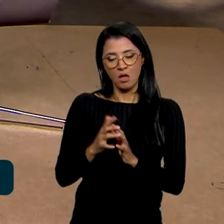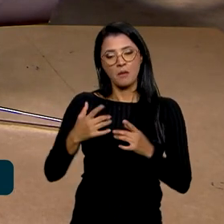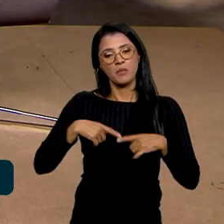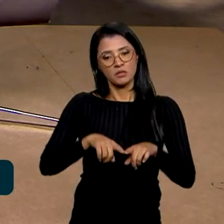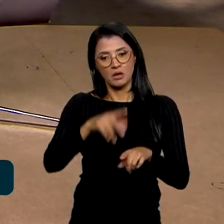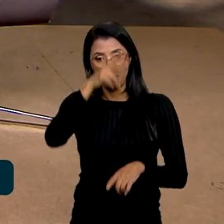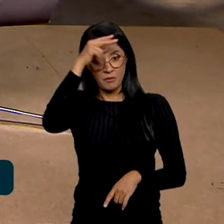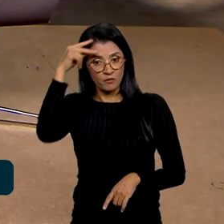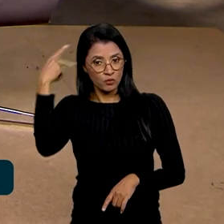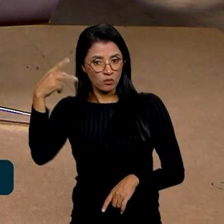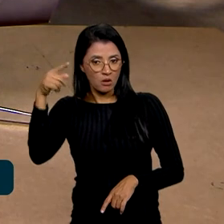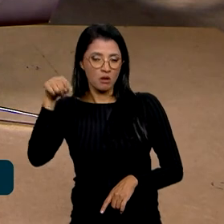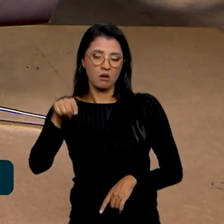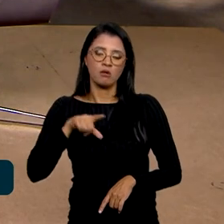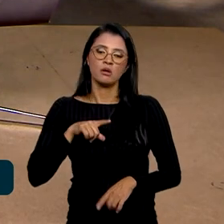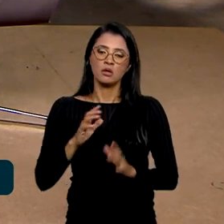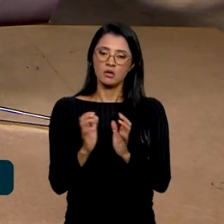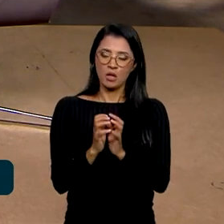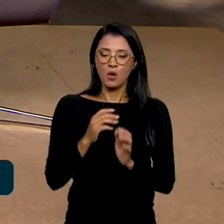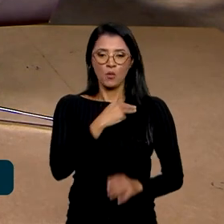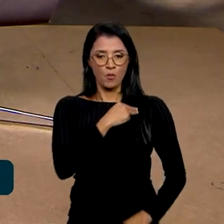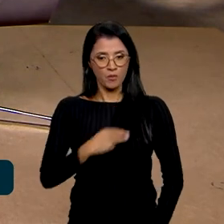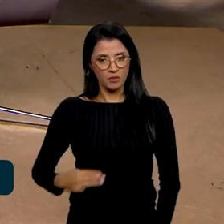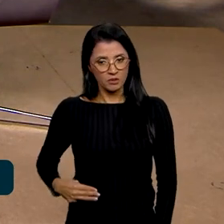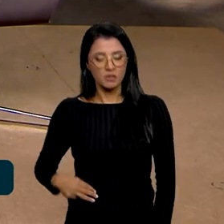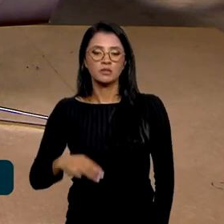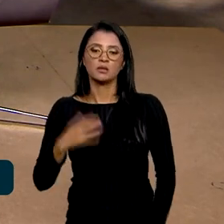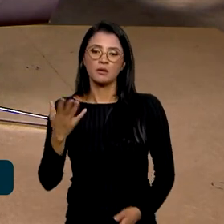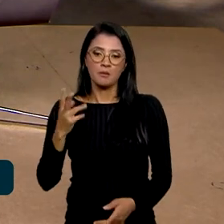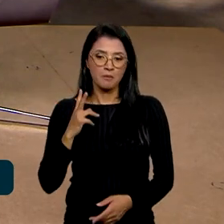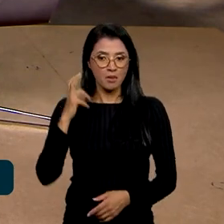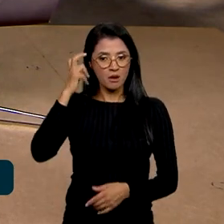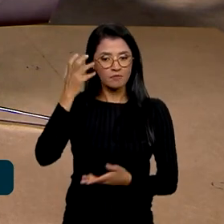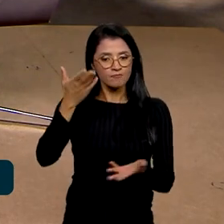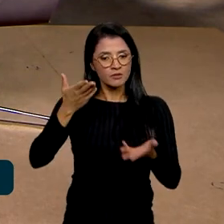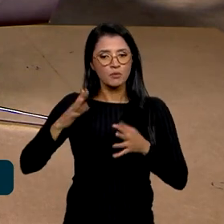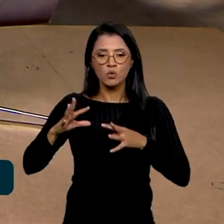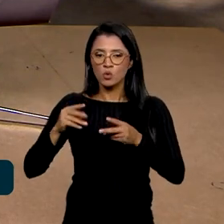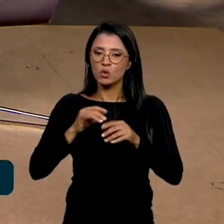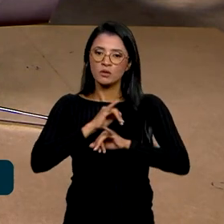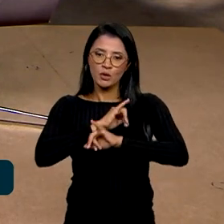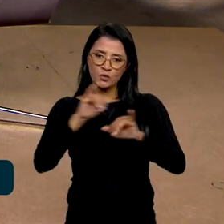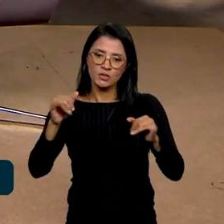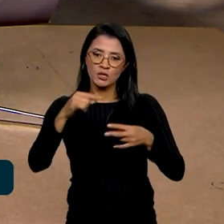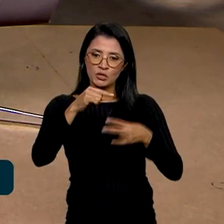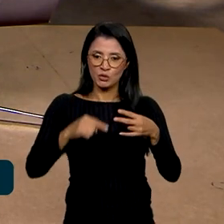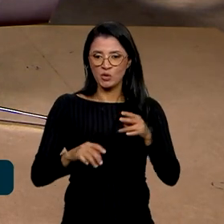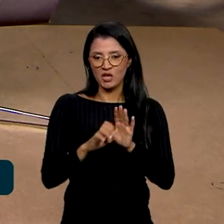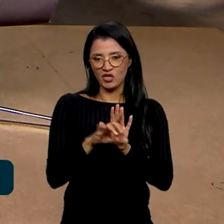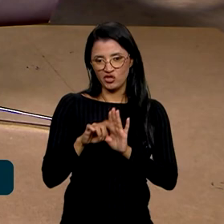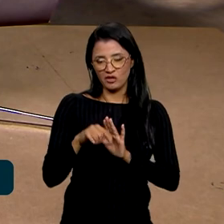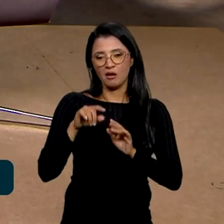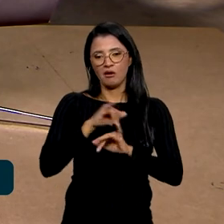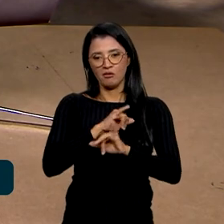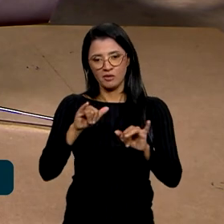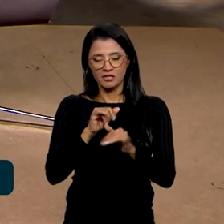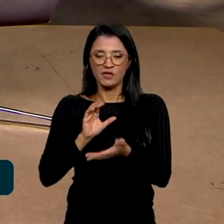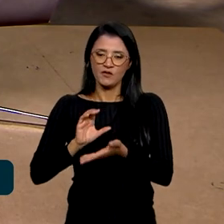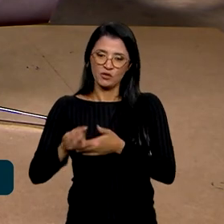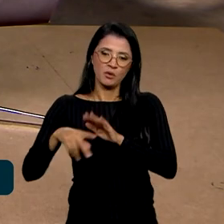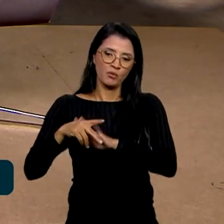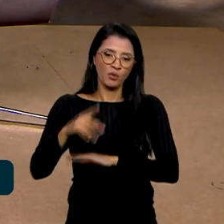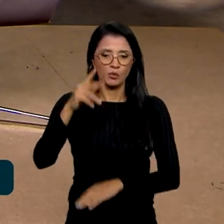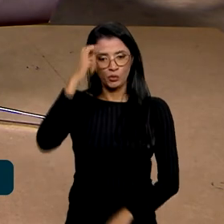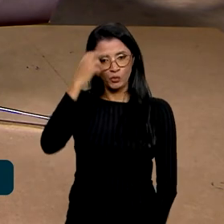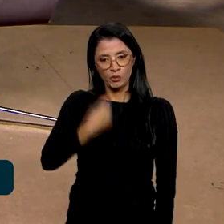Prefeitura de Recife, com a ministra Margarete, recebendo todos e anunciando esses dois grandes editais, nesse grande investimento do Cultura